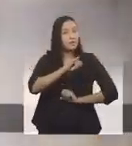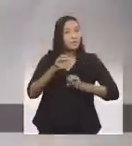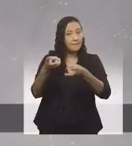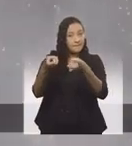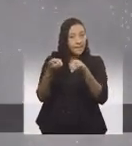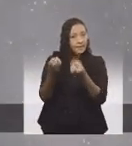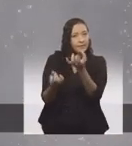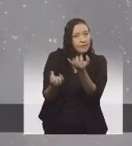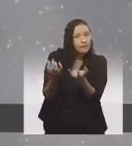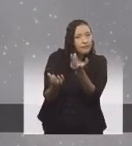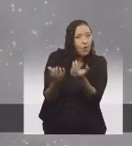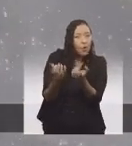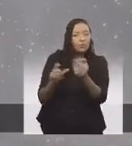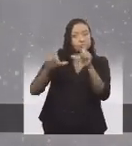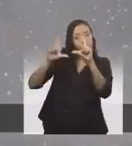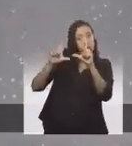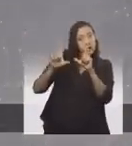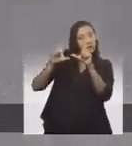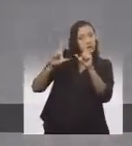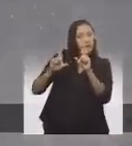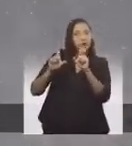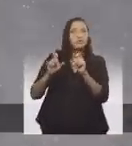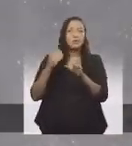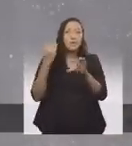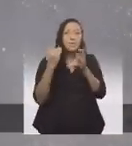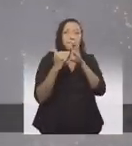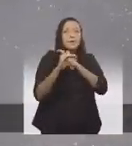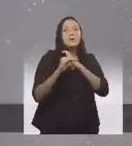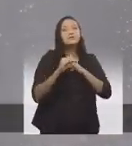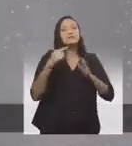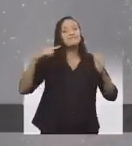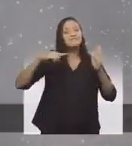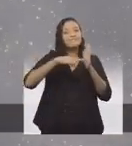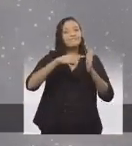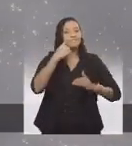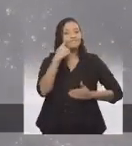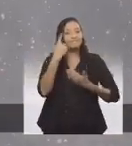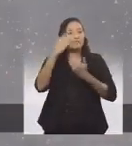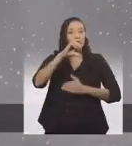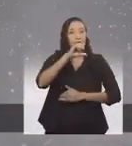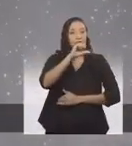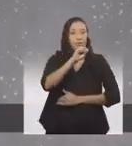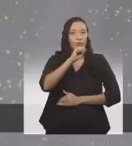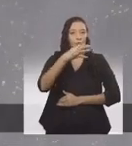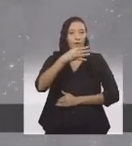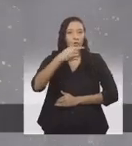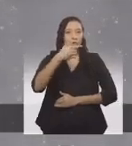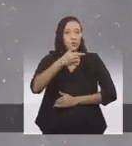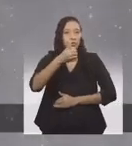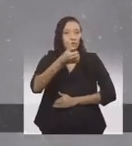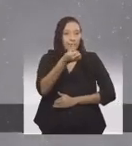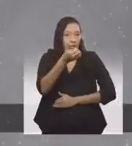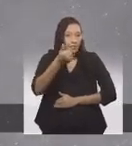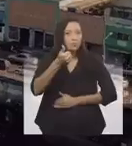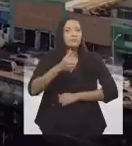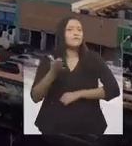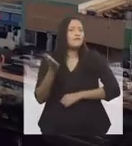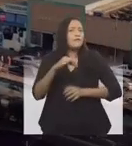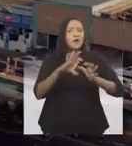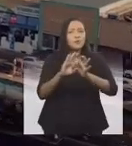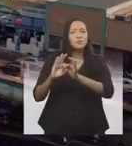Se você identificar um princípio de incêndio, tire foto e denuncie pelo 98842-2161.